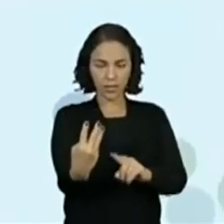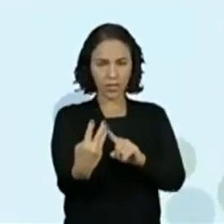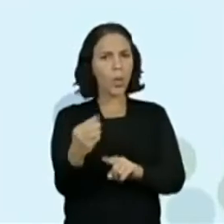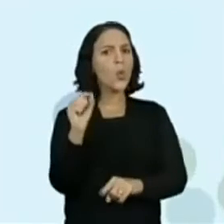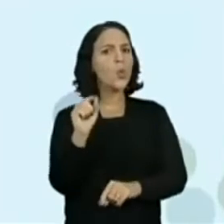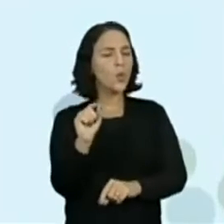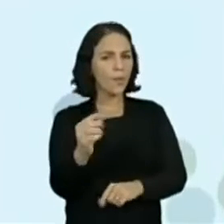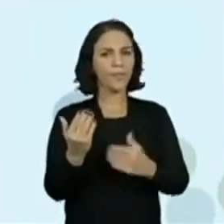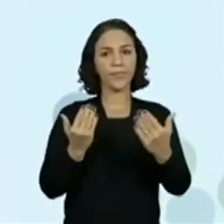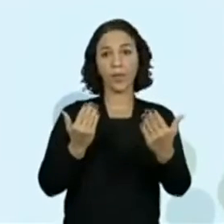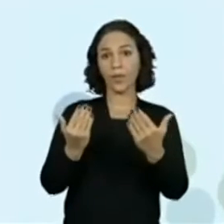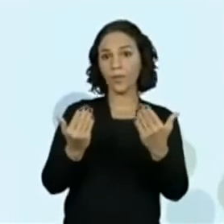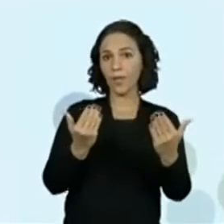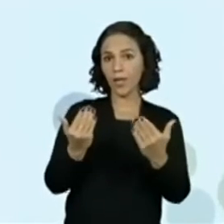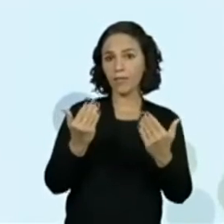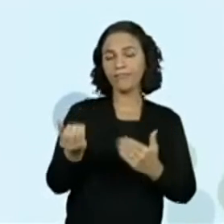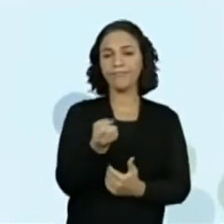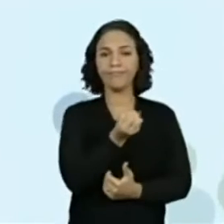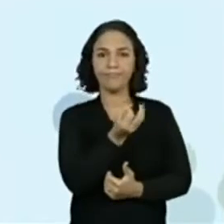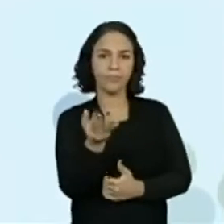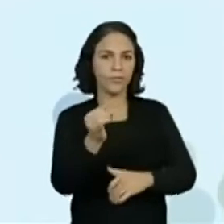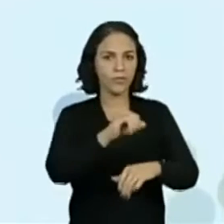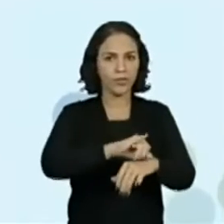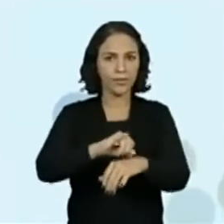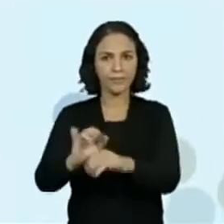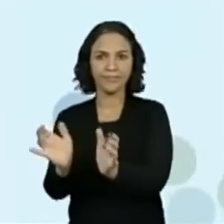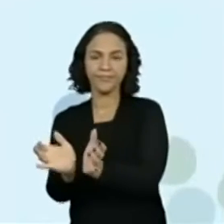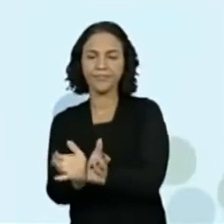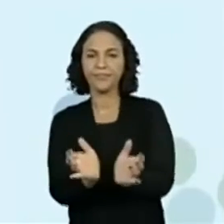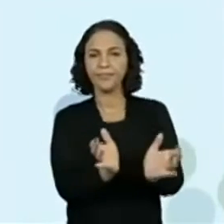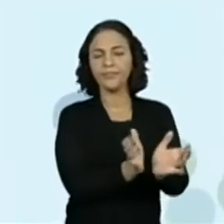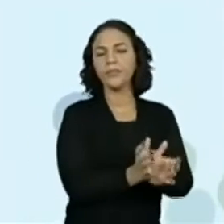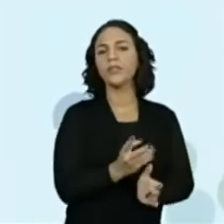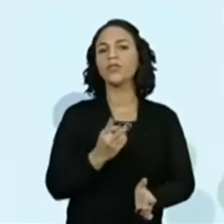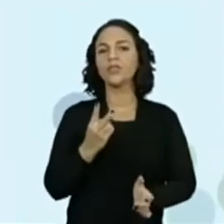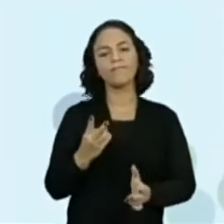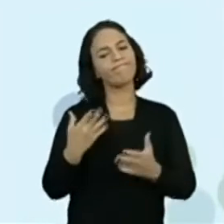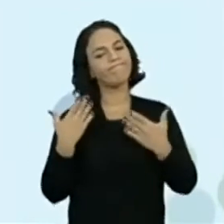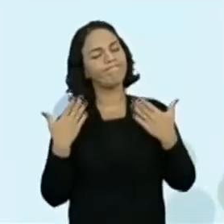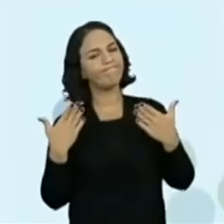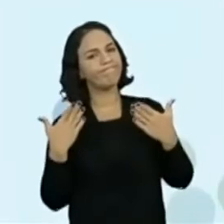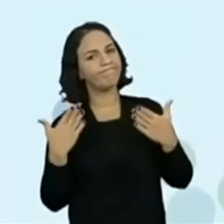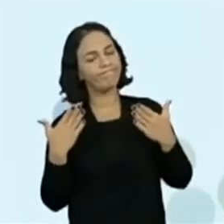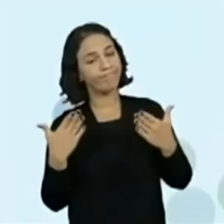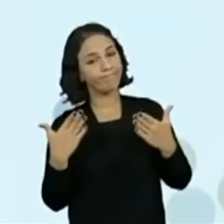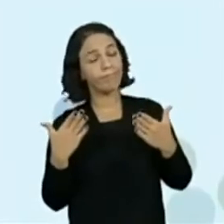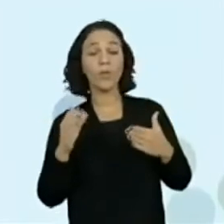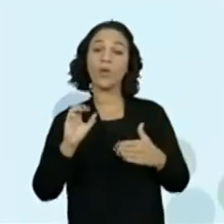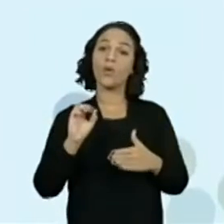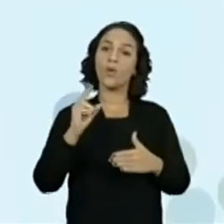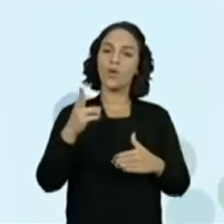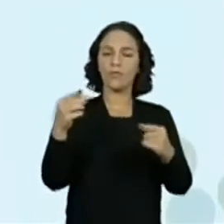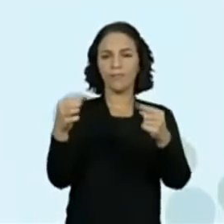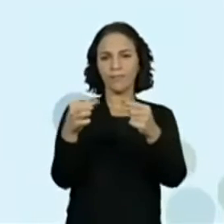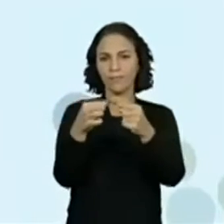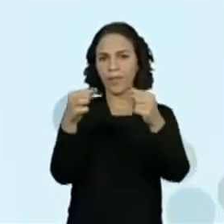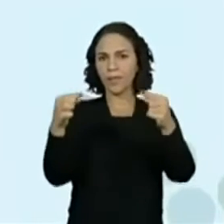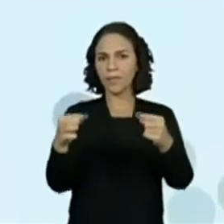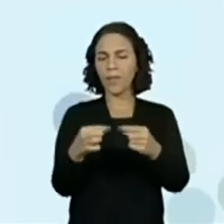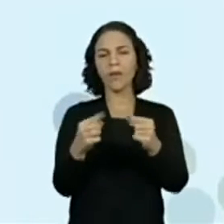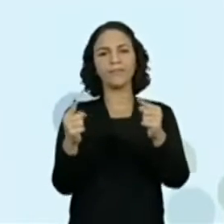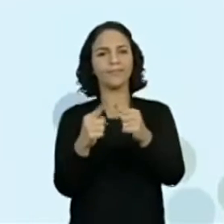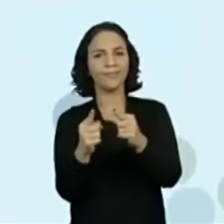respeito a comparar quantidades de objetos de dois conjuntos, por estimativa e ou por correspondência,